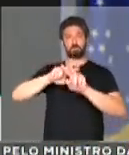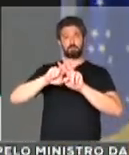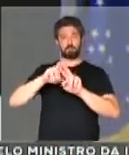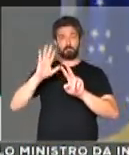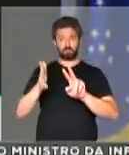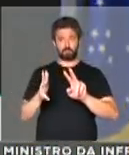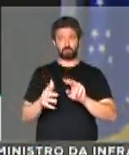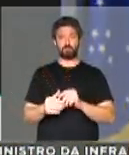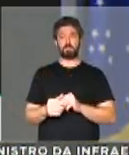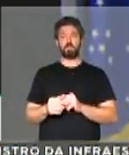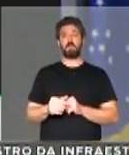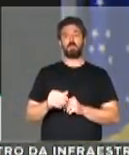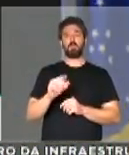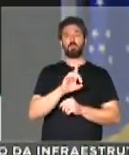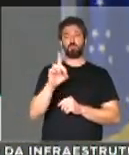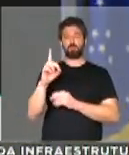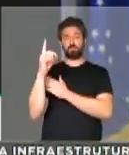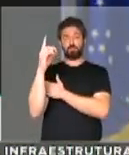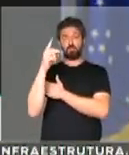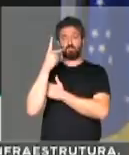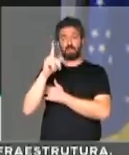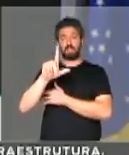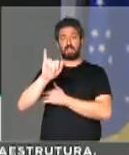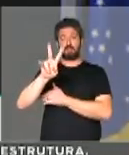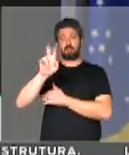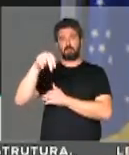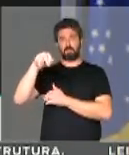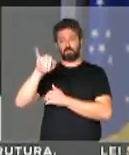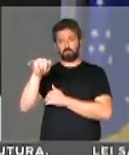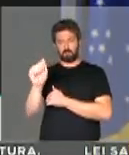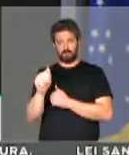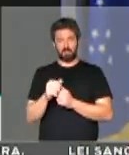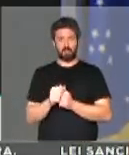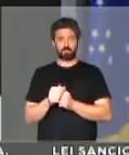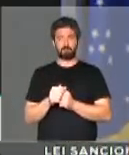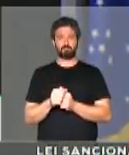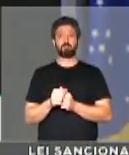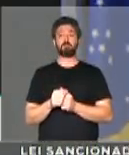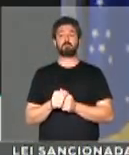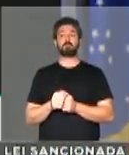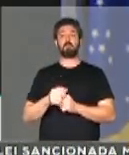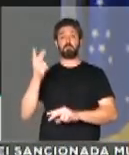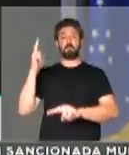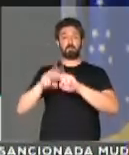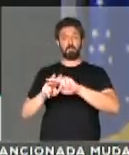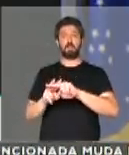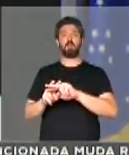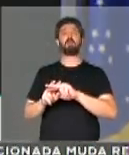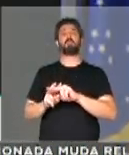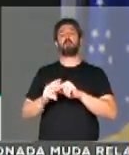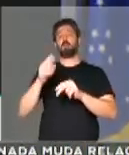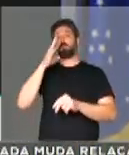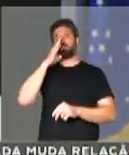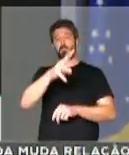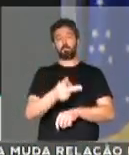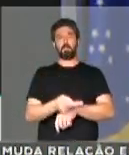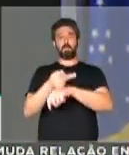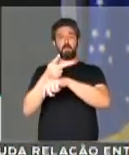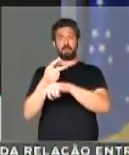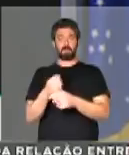do braço direito do ex-governador, chamado Livânia Farias, presa, ela fez uma delação. Uma delação